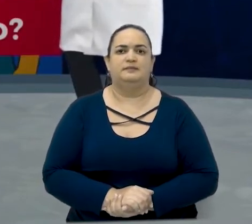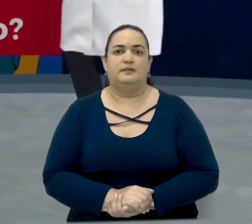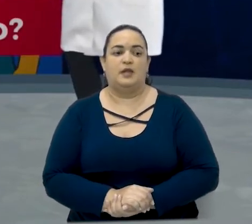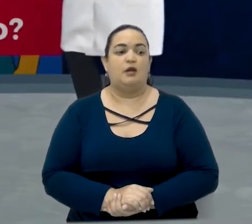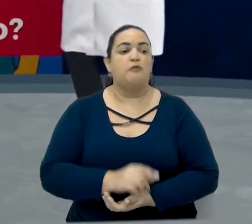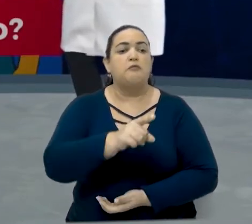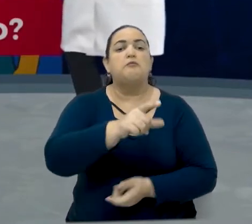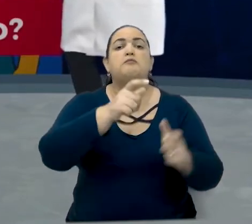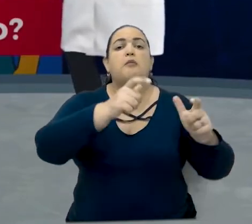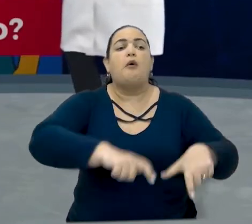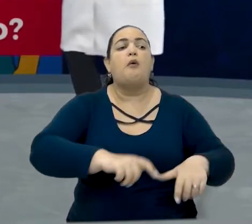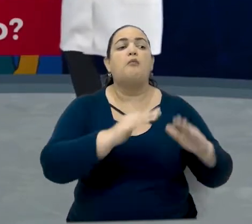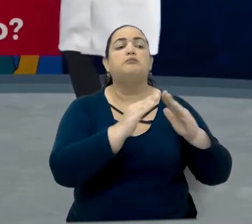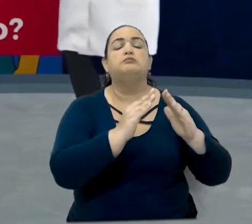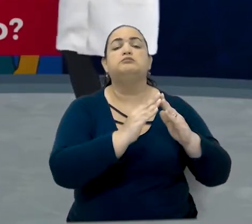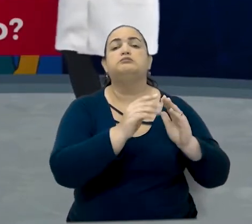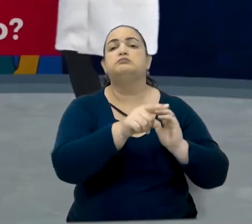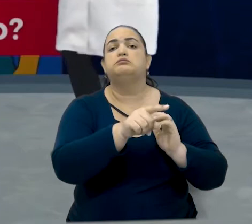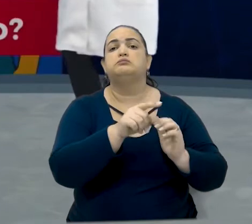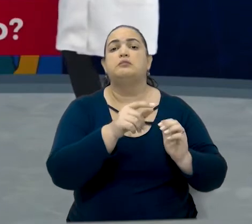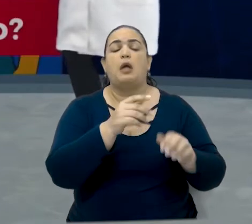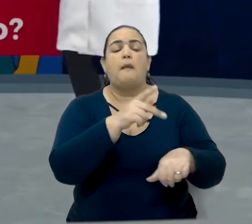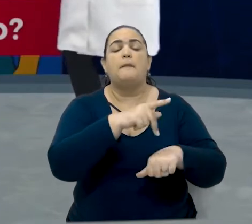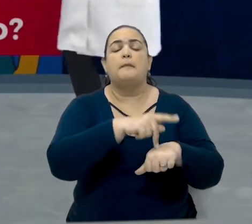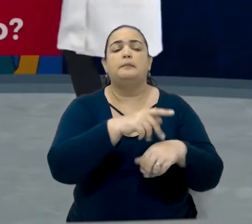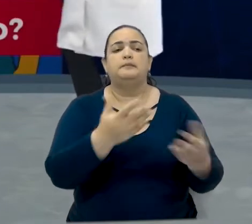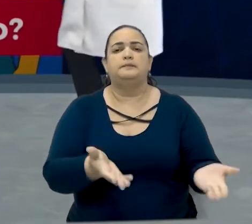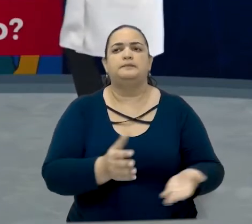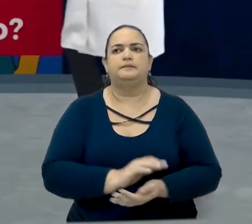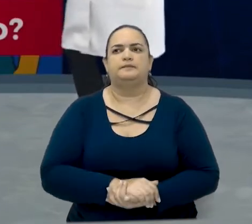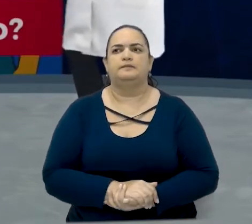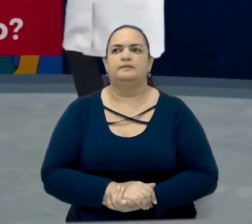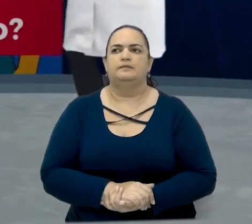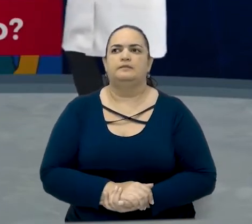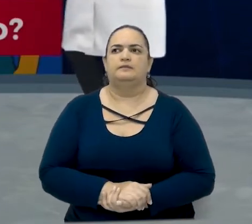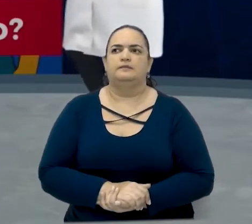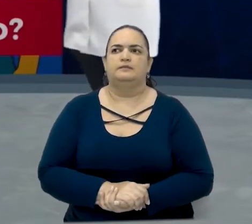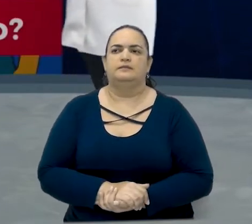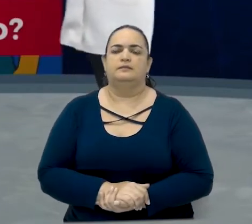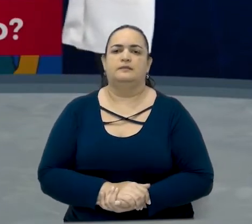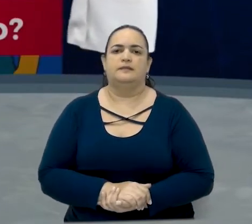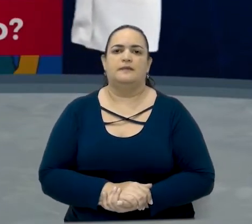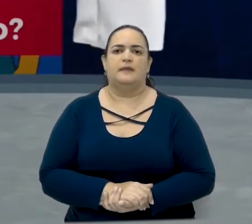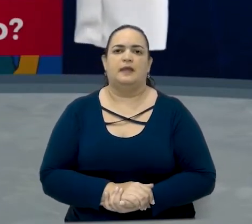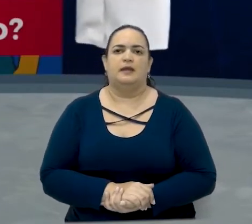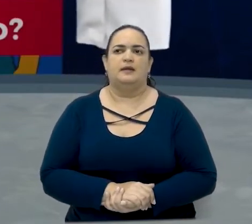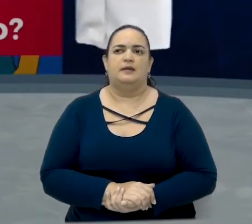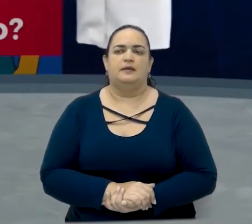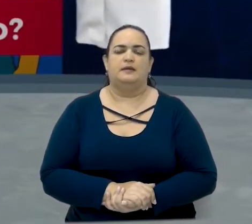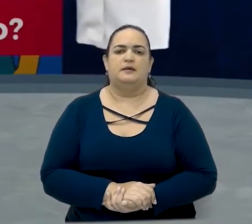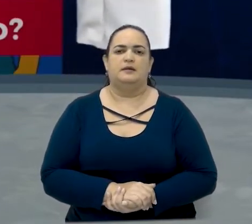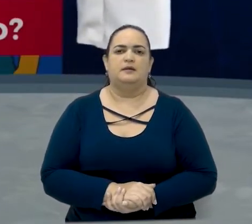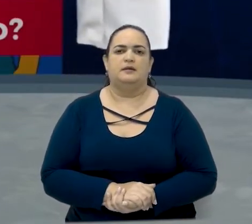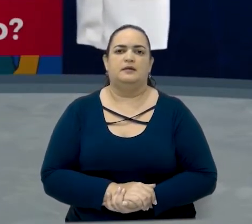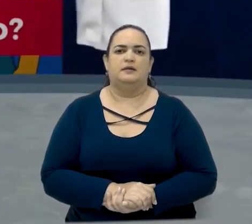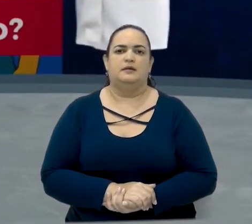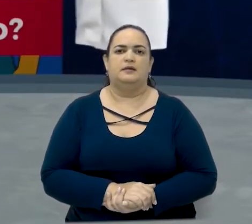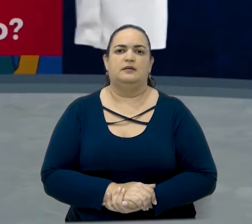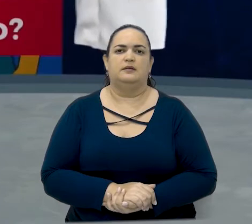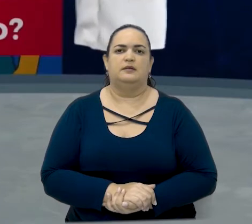é? Qual é seu país de origem? Então deixa eu fazer a pergunta para eles agora então. Where do you come from, Potira e Pedro?